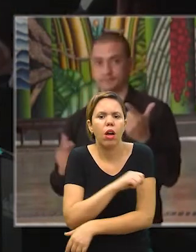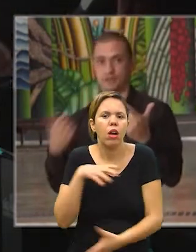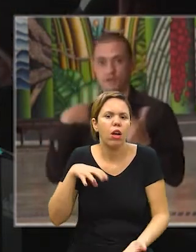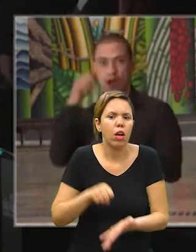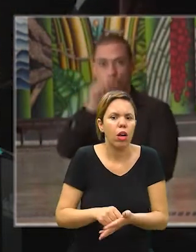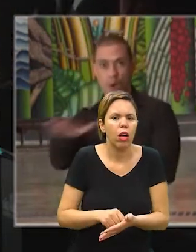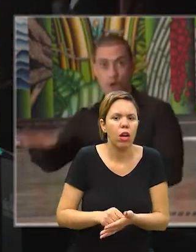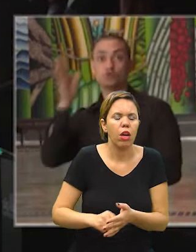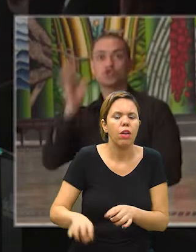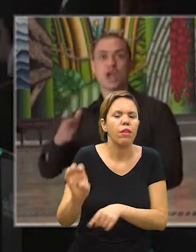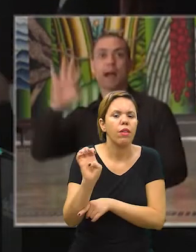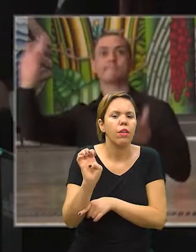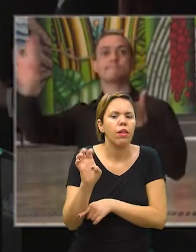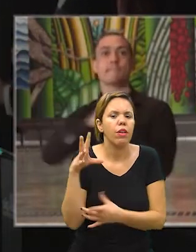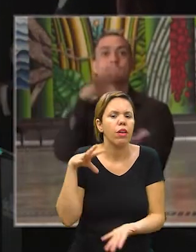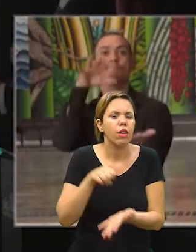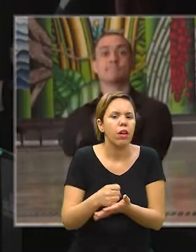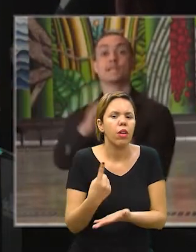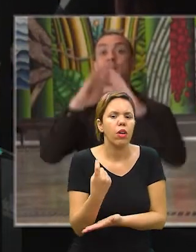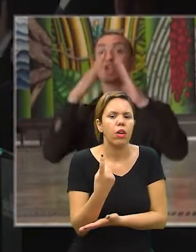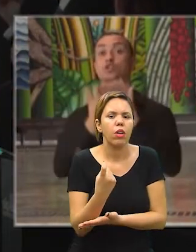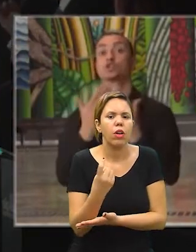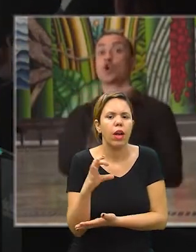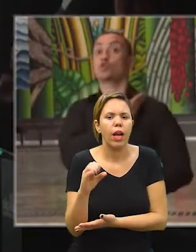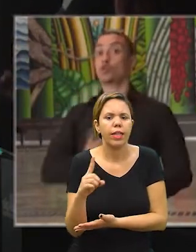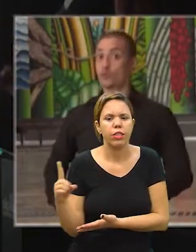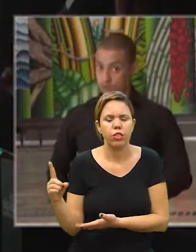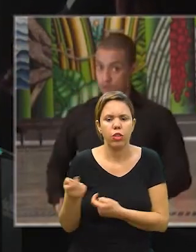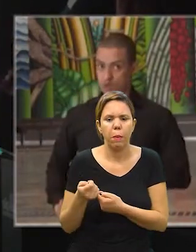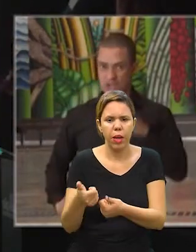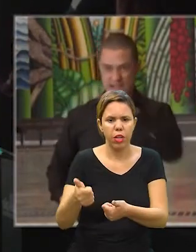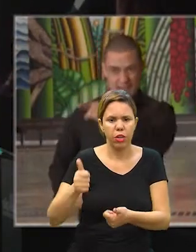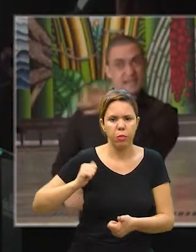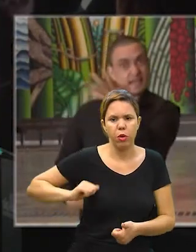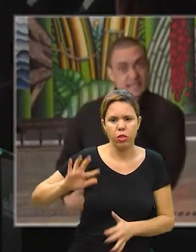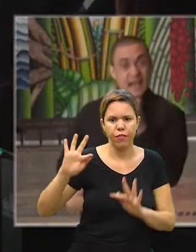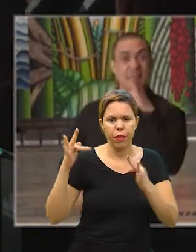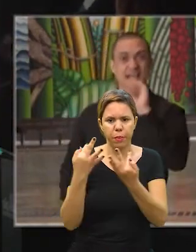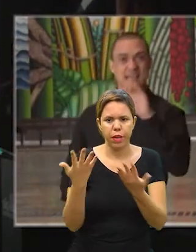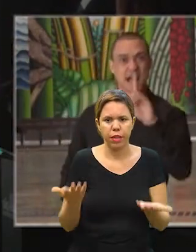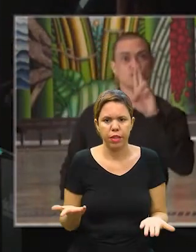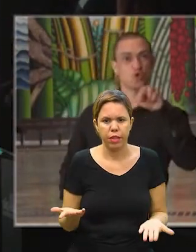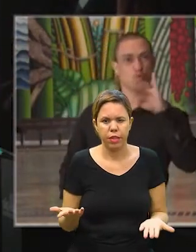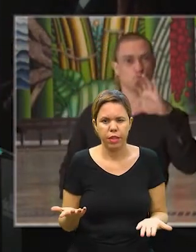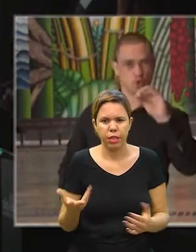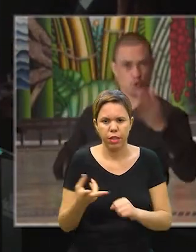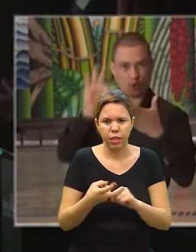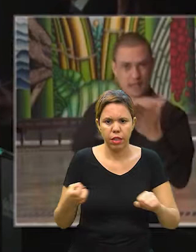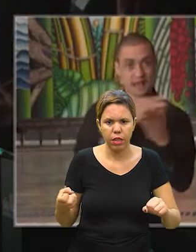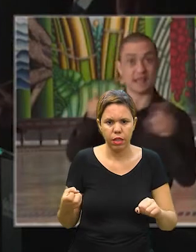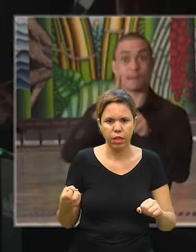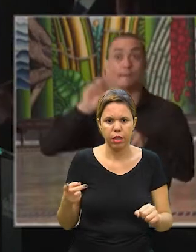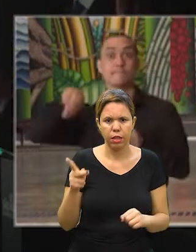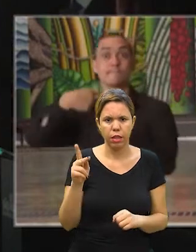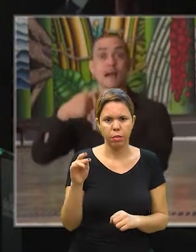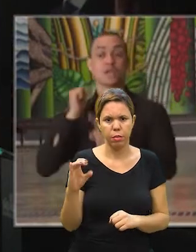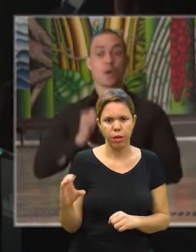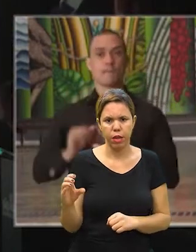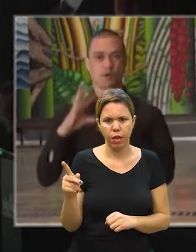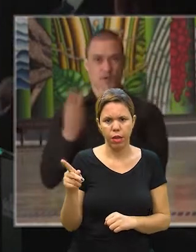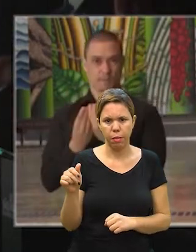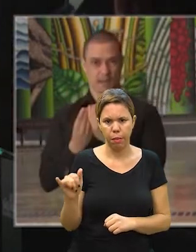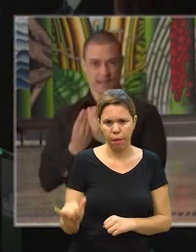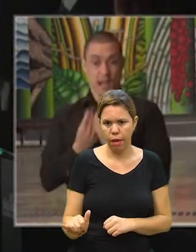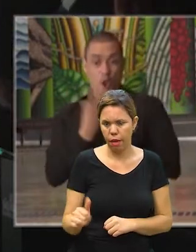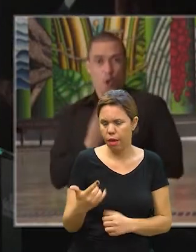aluno matriculado na rede estadual, o cadastro único no Cade Único e o beneficiário do Bolsa Família. O aplicativo PicPay, a pessoa vai